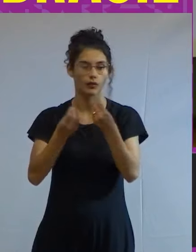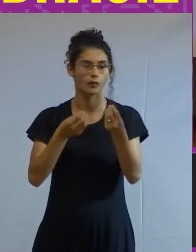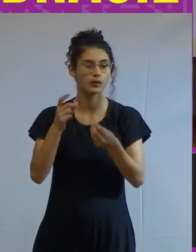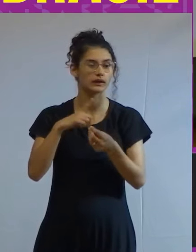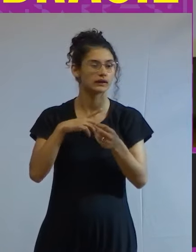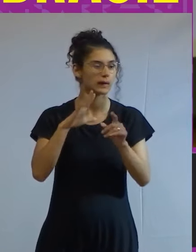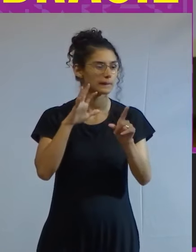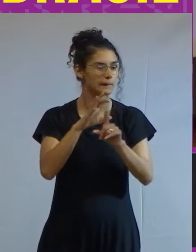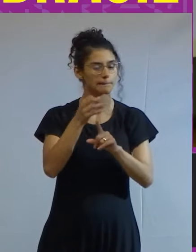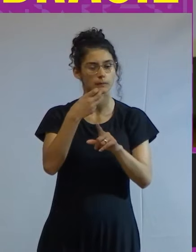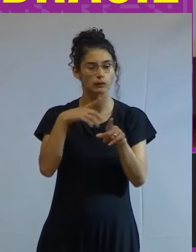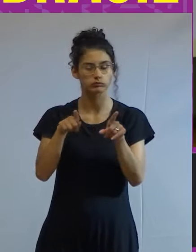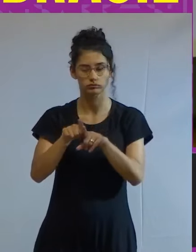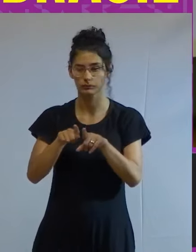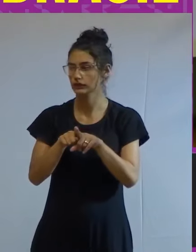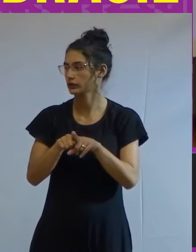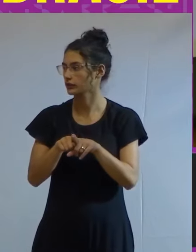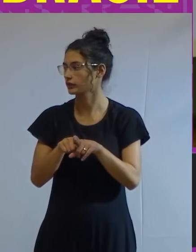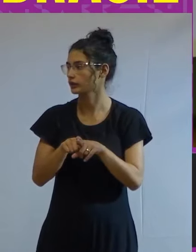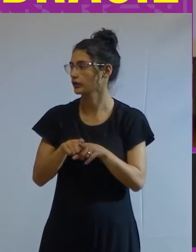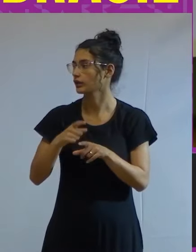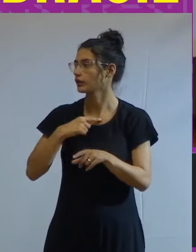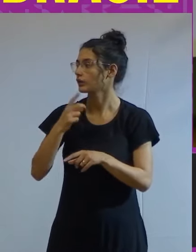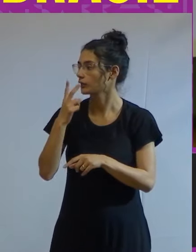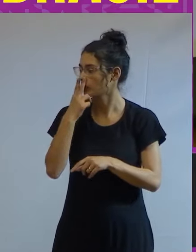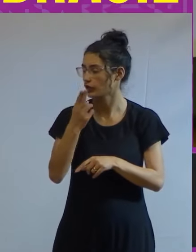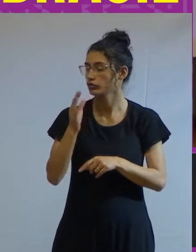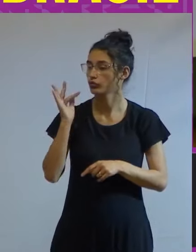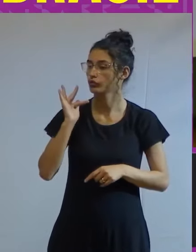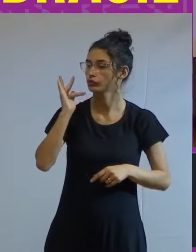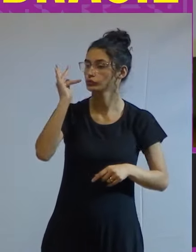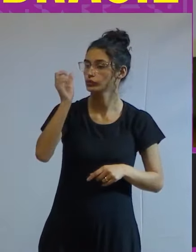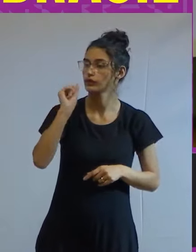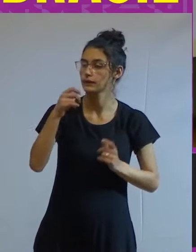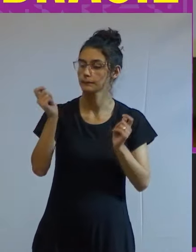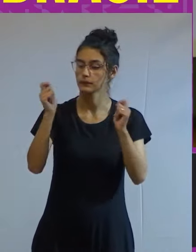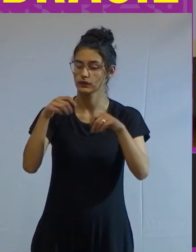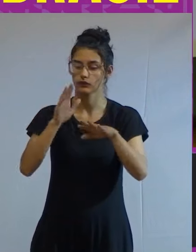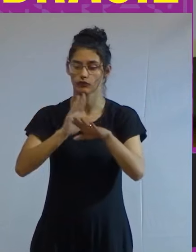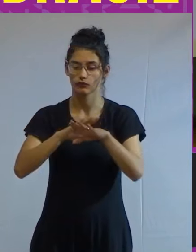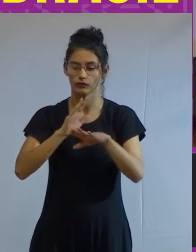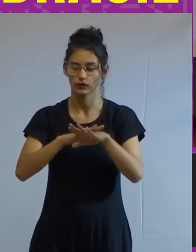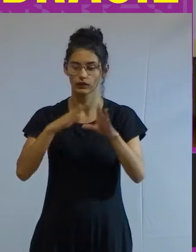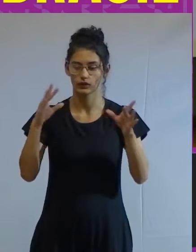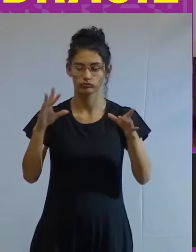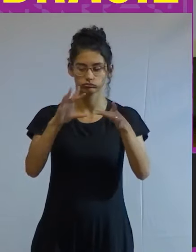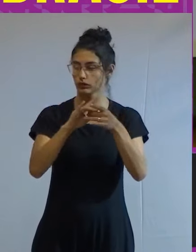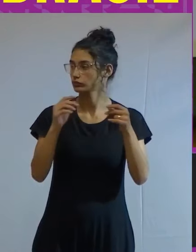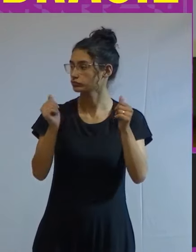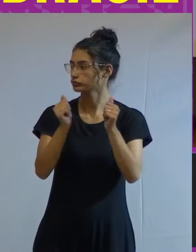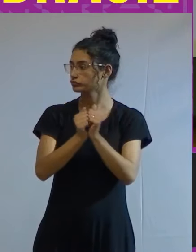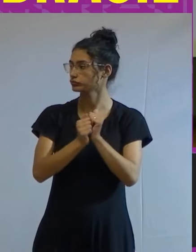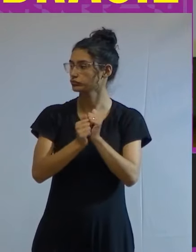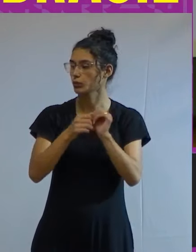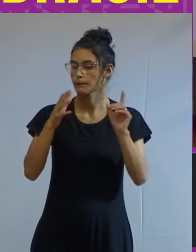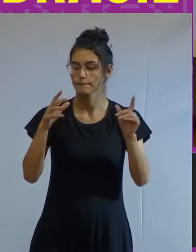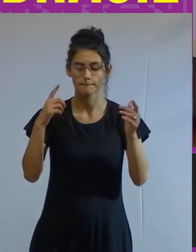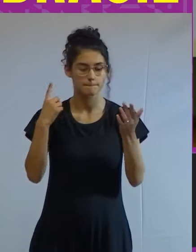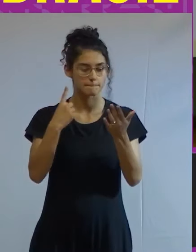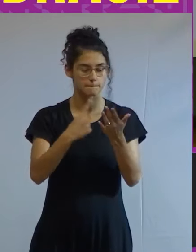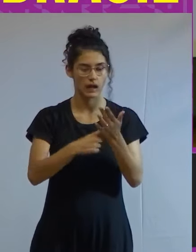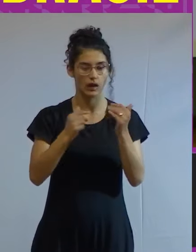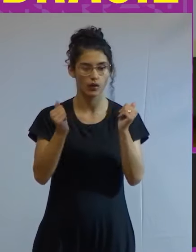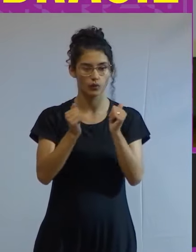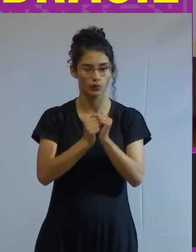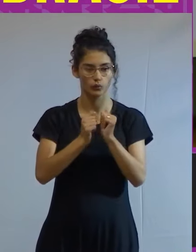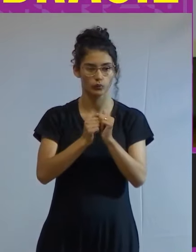um efeito benéfico disso eu acho para o futuro se for possível fazer essa aliança esse pacto progressista